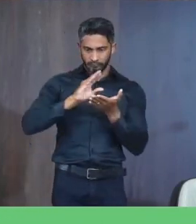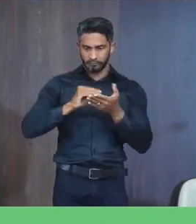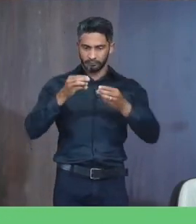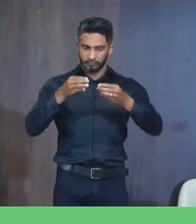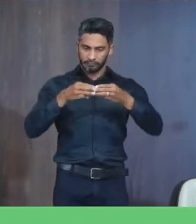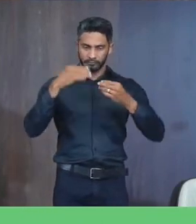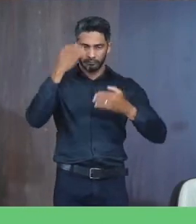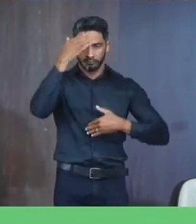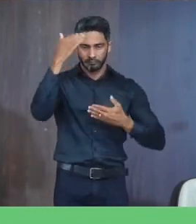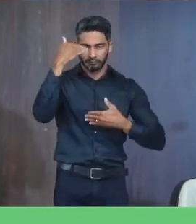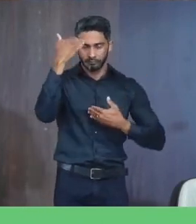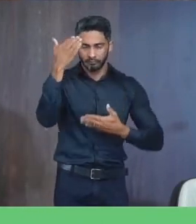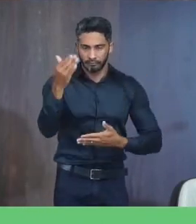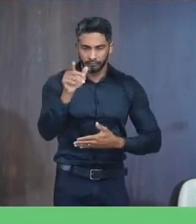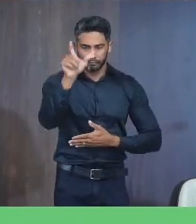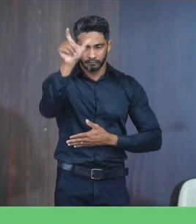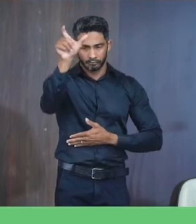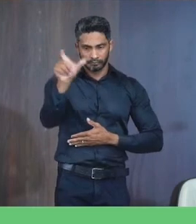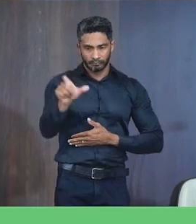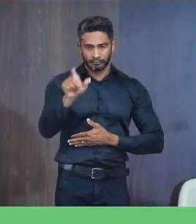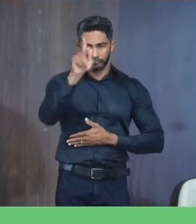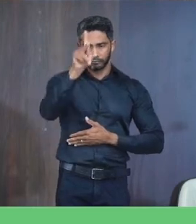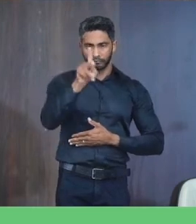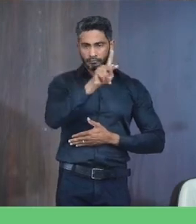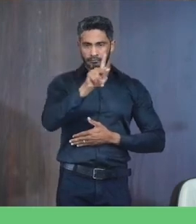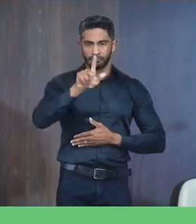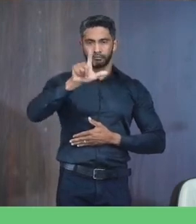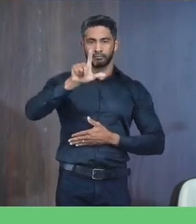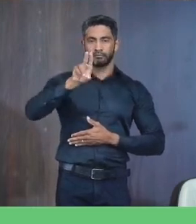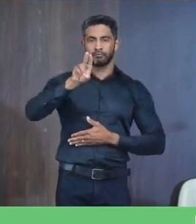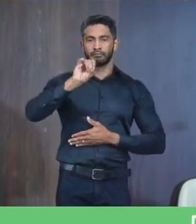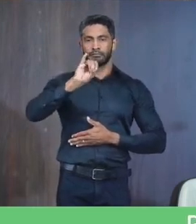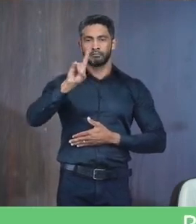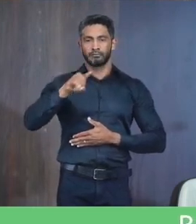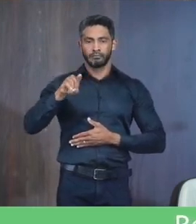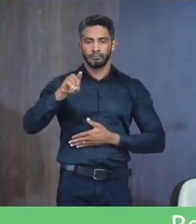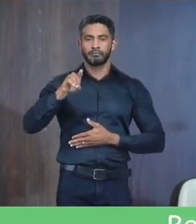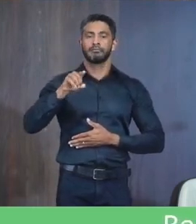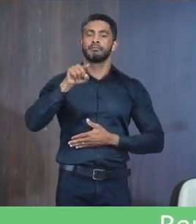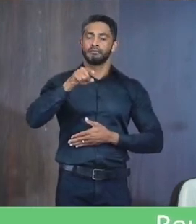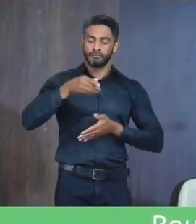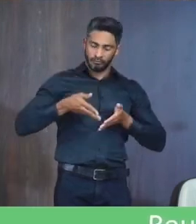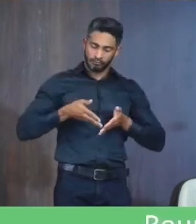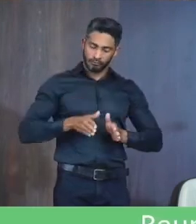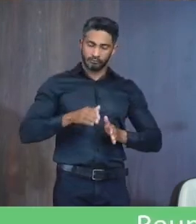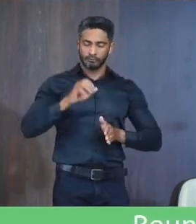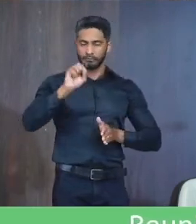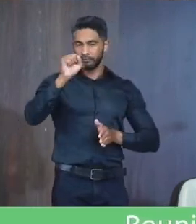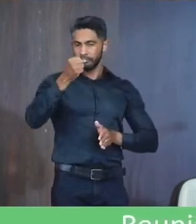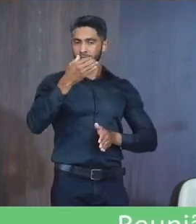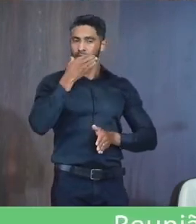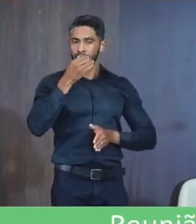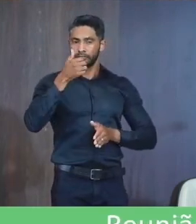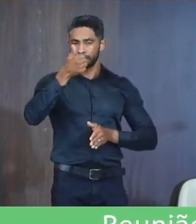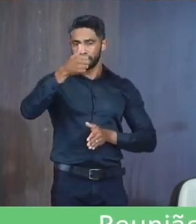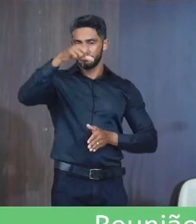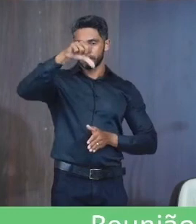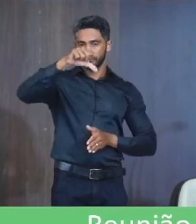Moção Com voto de congratulação Com o padre Luiz Martins De Freitas O padre Luiz Nasceu em 2 de novembro De 1978